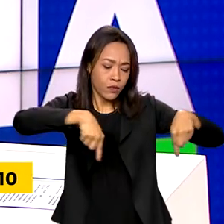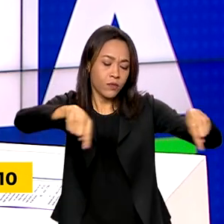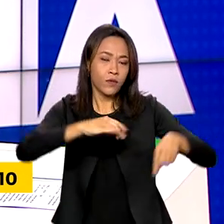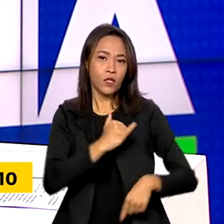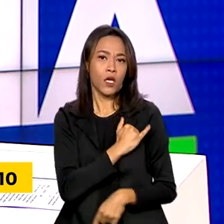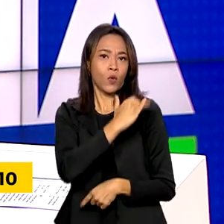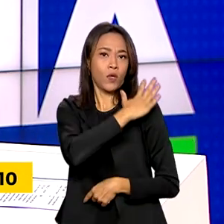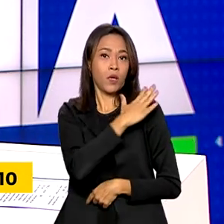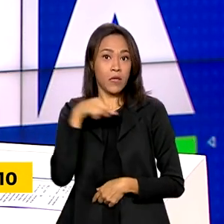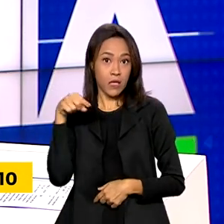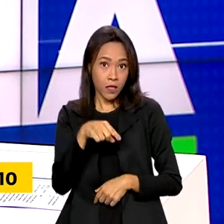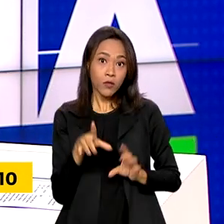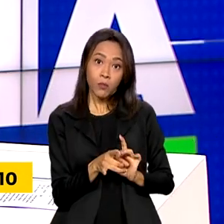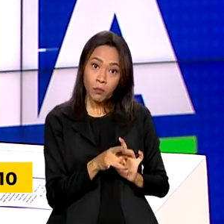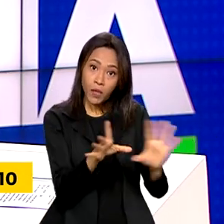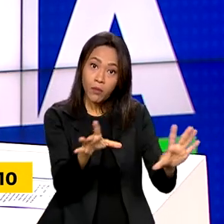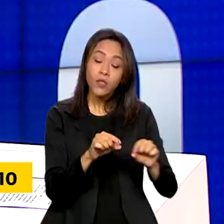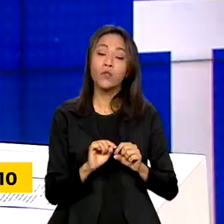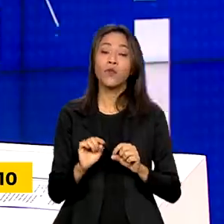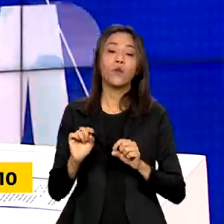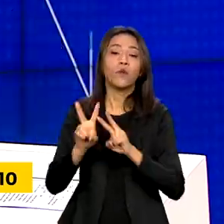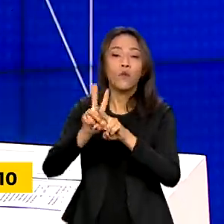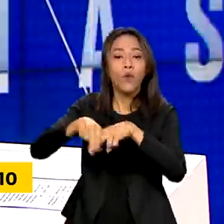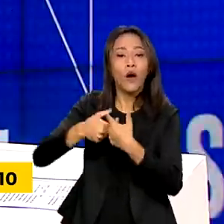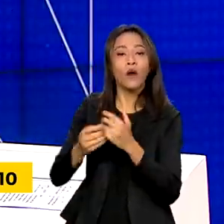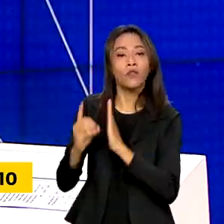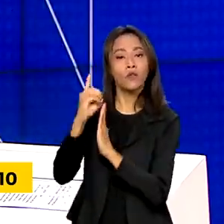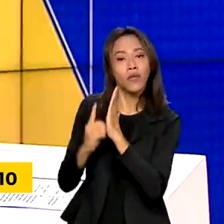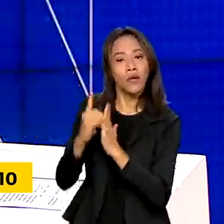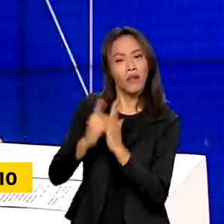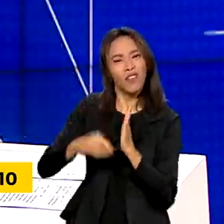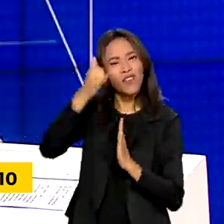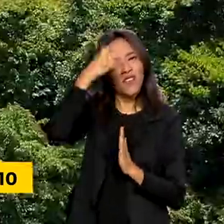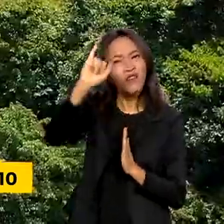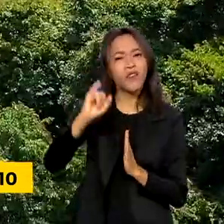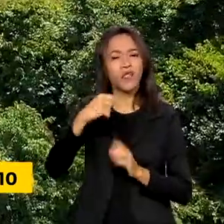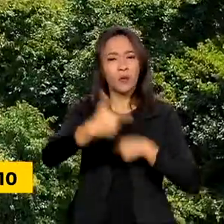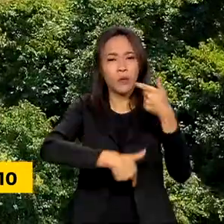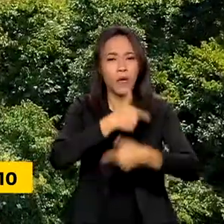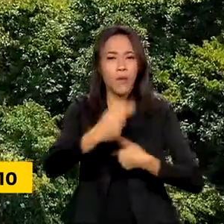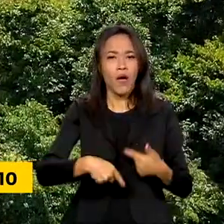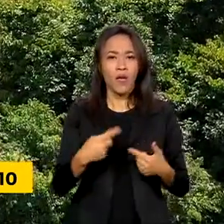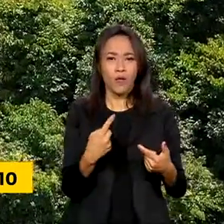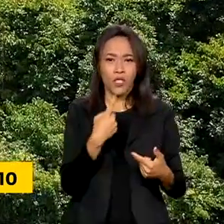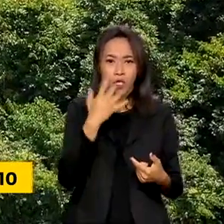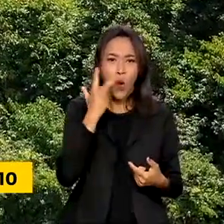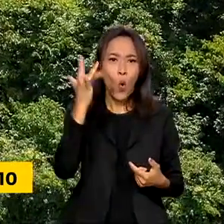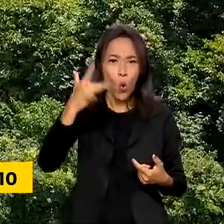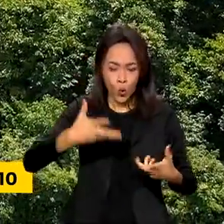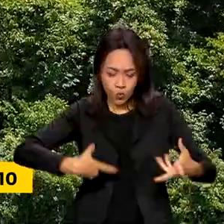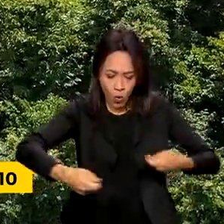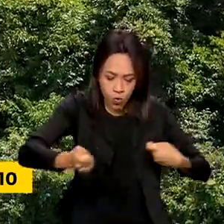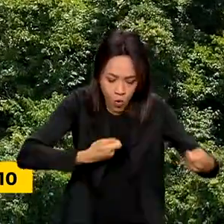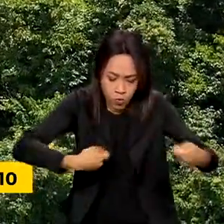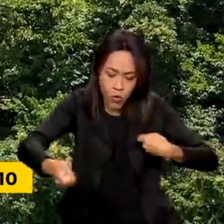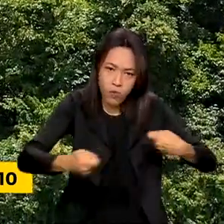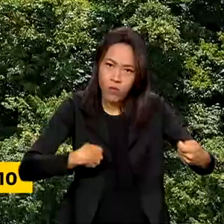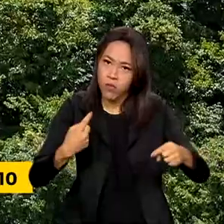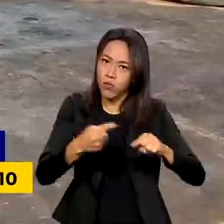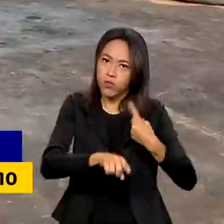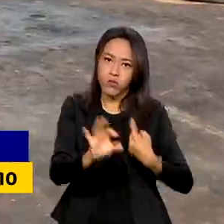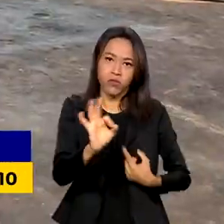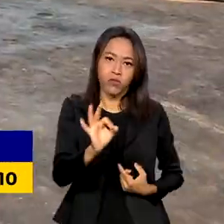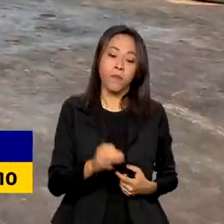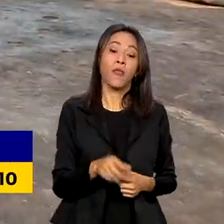de um decreto que aumenta o combate ao garimpo ilegal na região. A proteção dos Yanomami conta